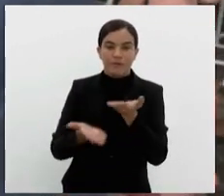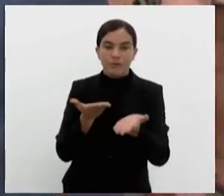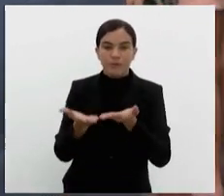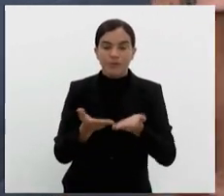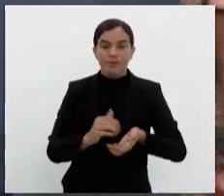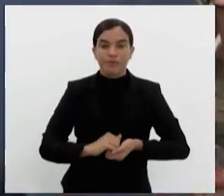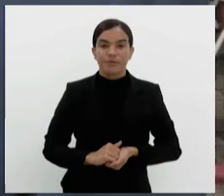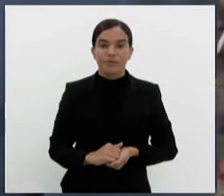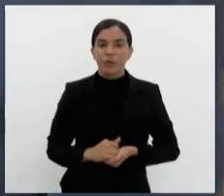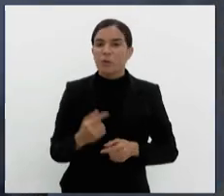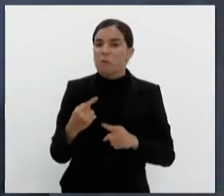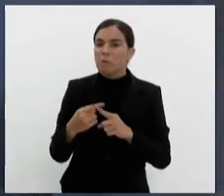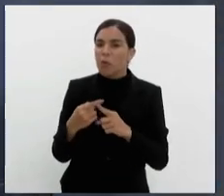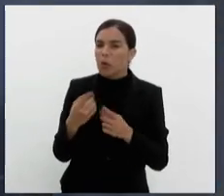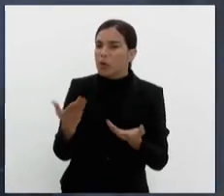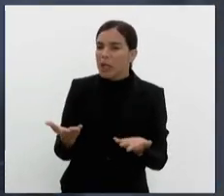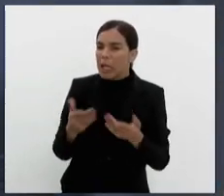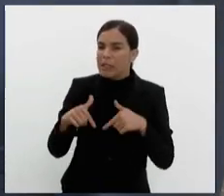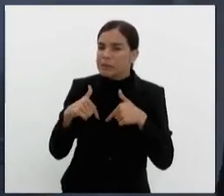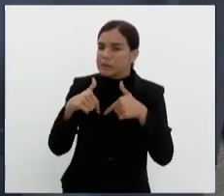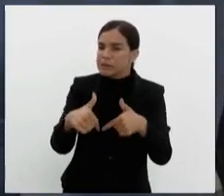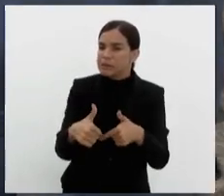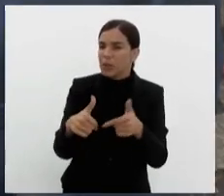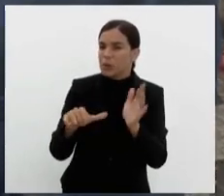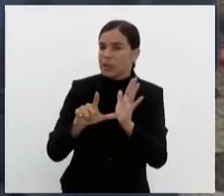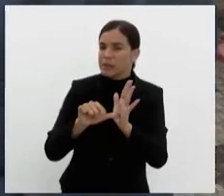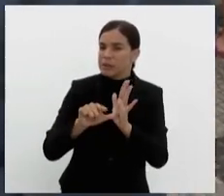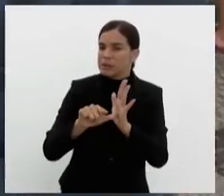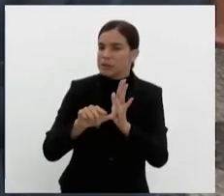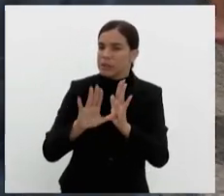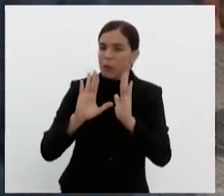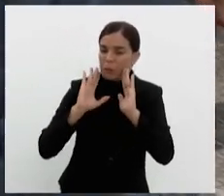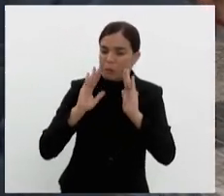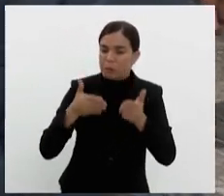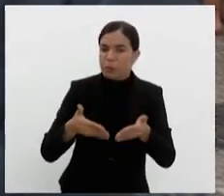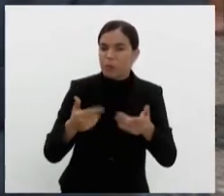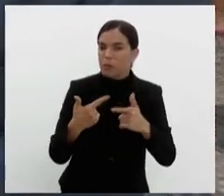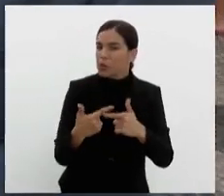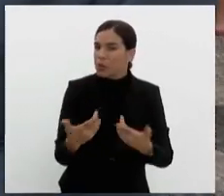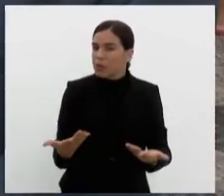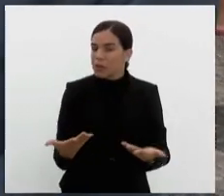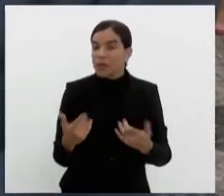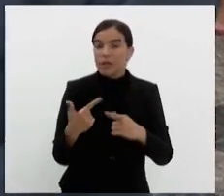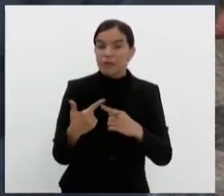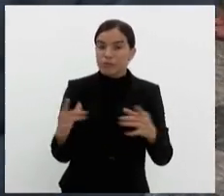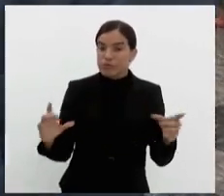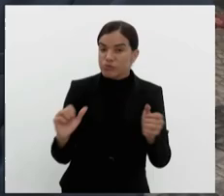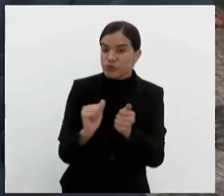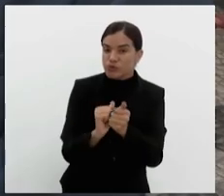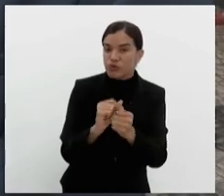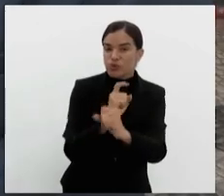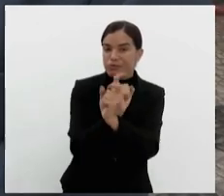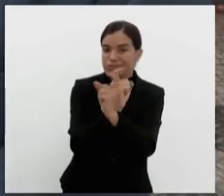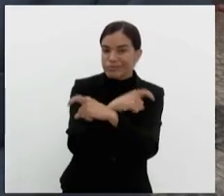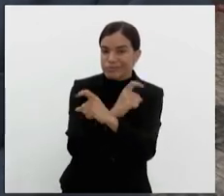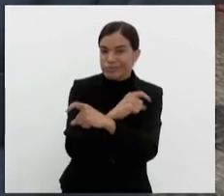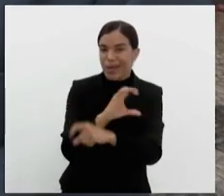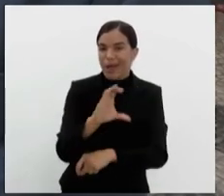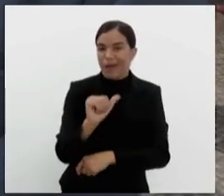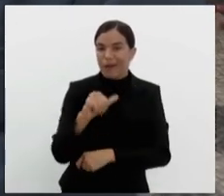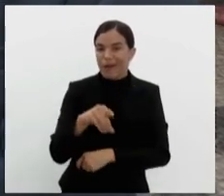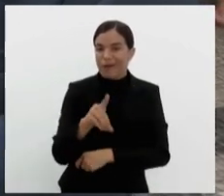realização desse evento, dessa ação, aqui na Central do Brasil? A Central do Brasil, junto com a Cinelândia e a Candelária, para mim,